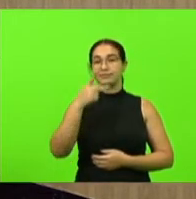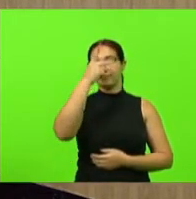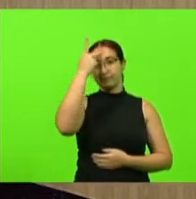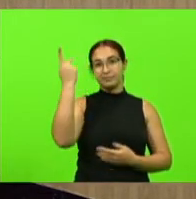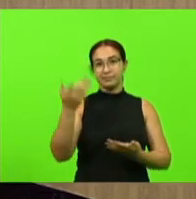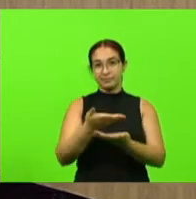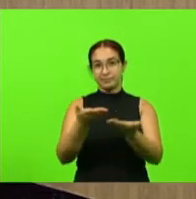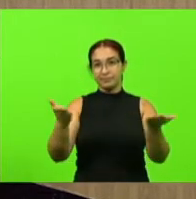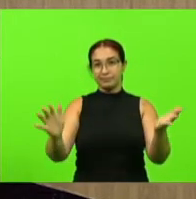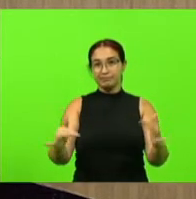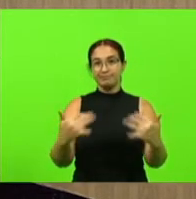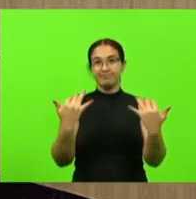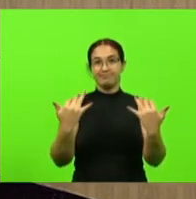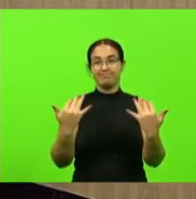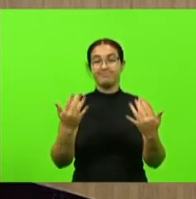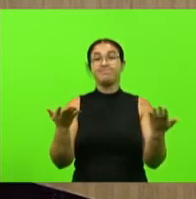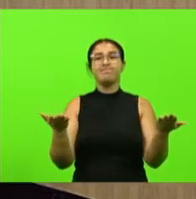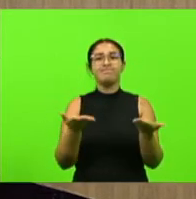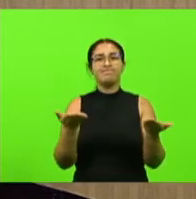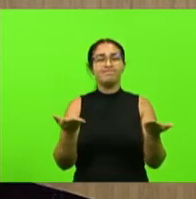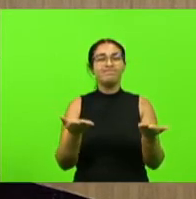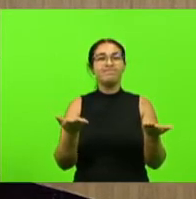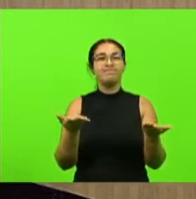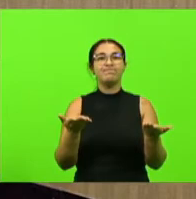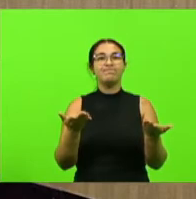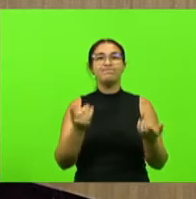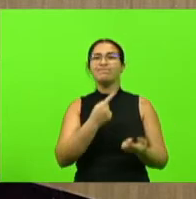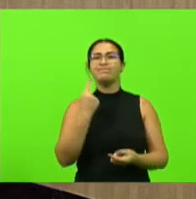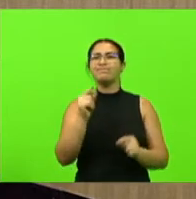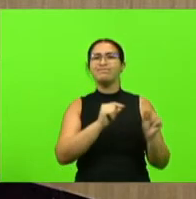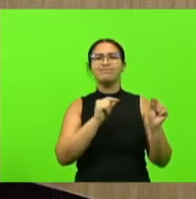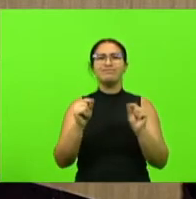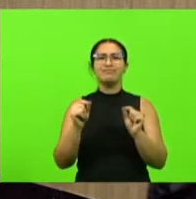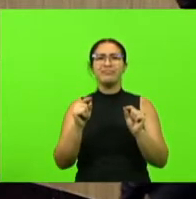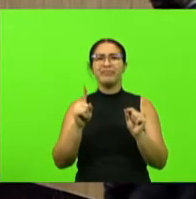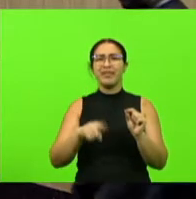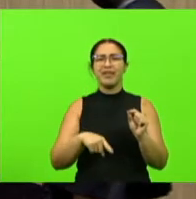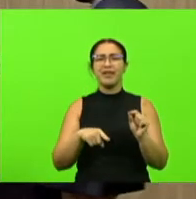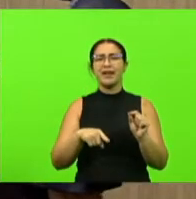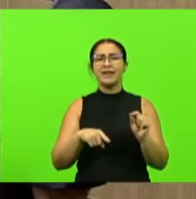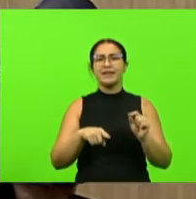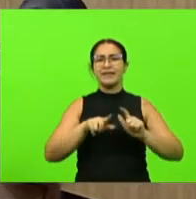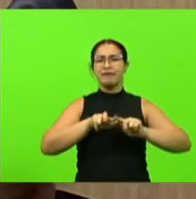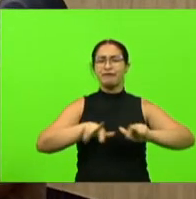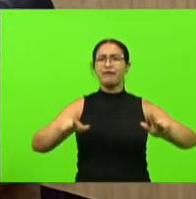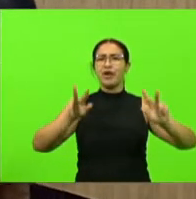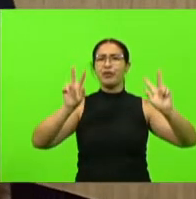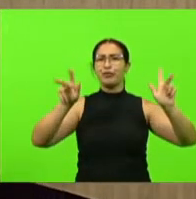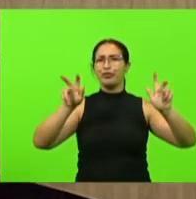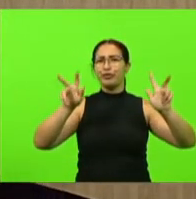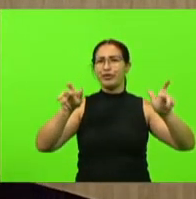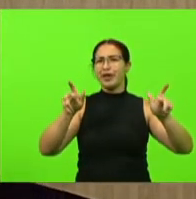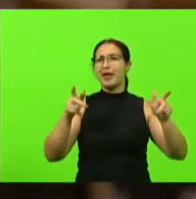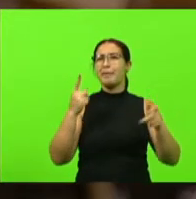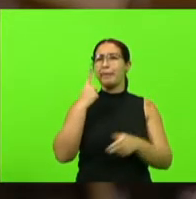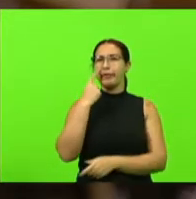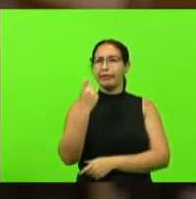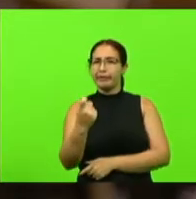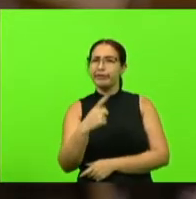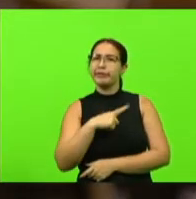na realidade hoje é o que a gente chama de um pupurri vários assuntos interessantes